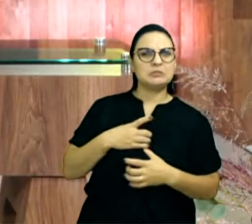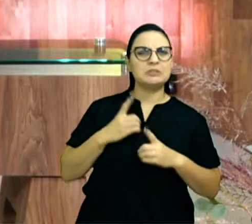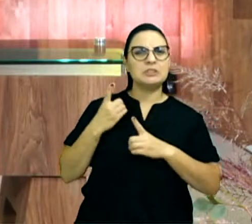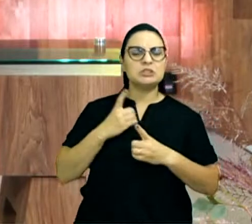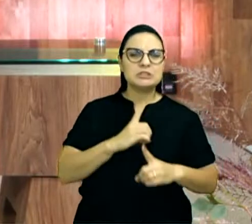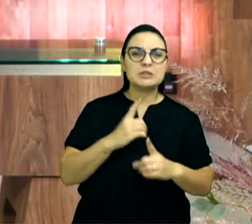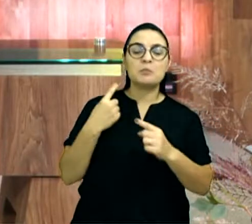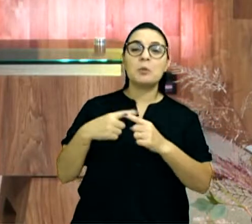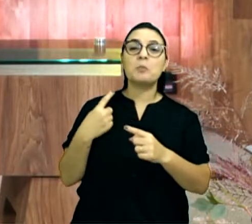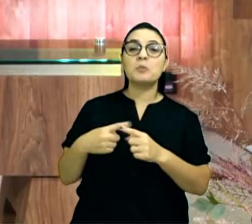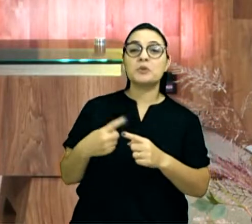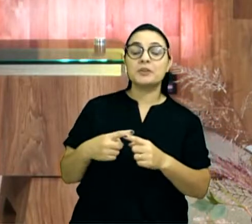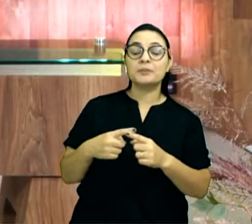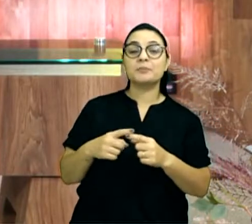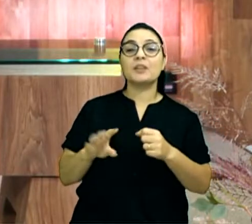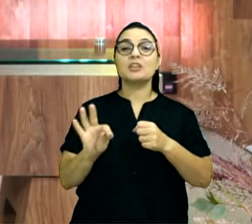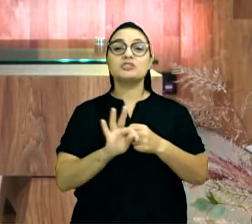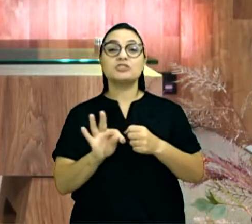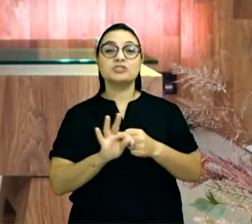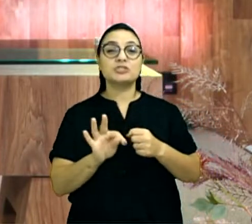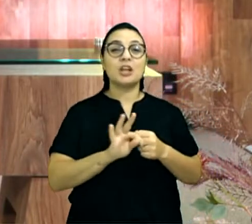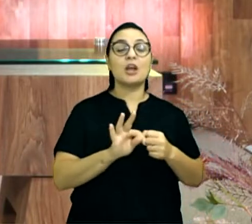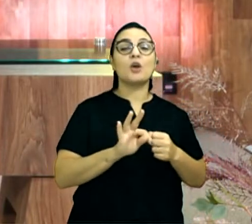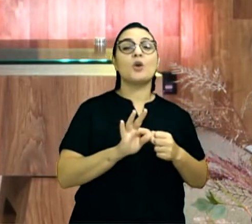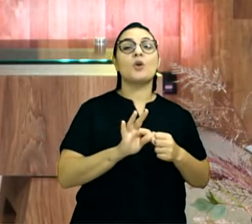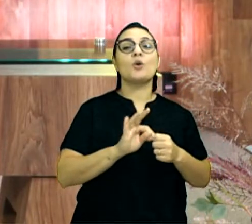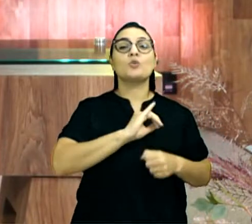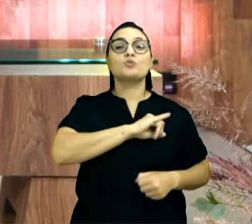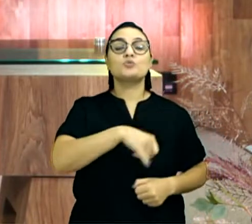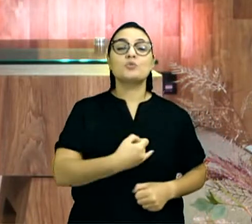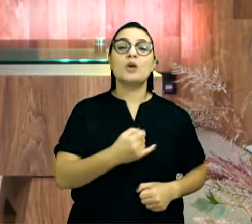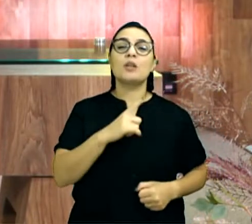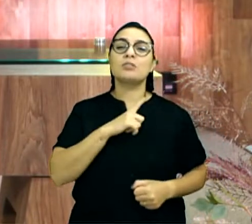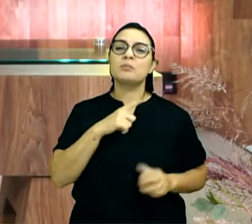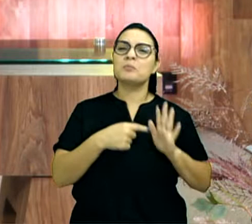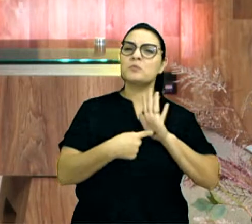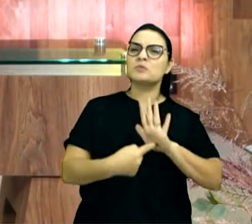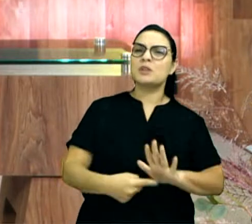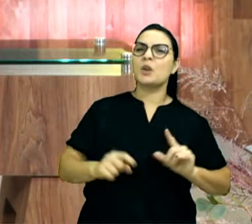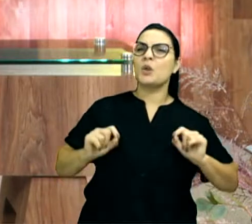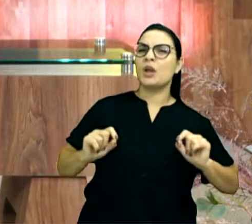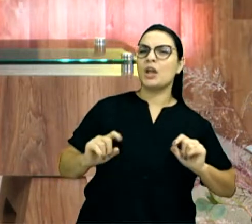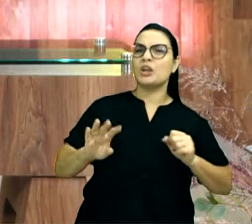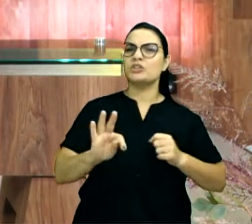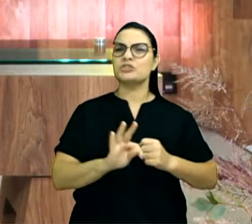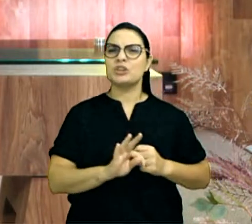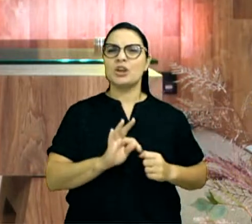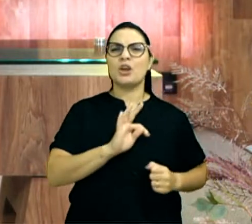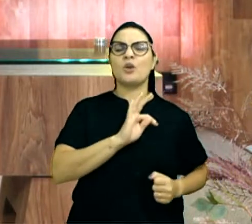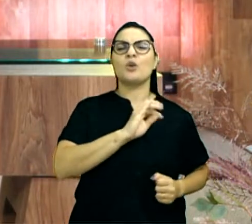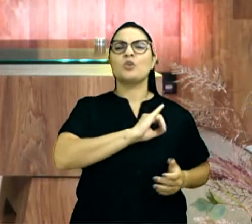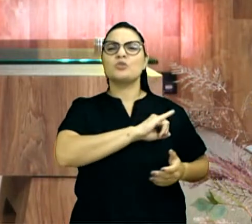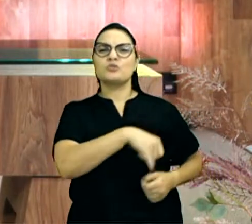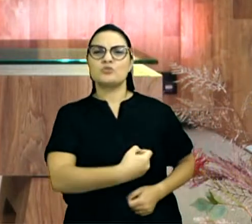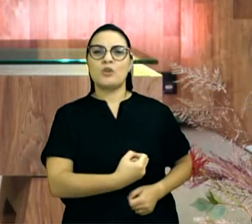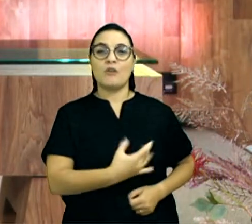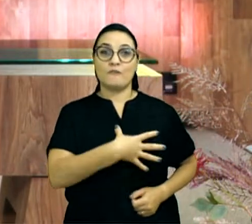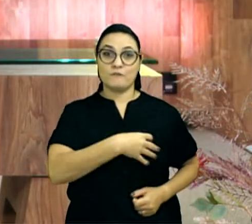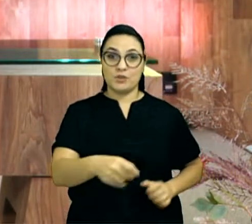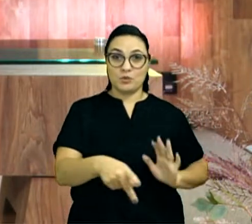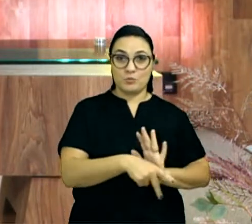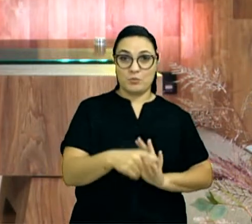Tiago e João, eles fazem um pedido. Versículo 35. Então se aproximaram dele Tiago e João, filhos de Zebedeu,